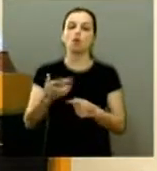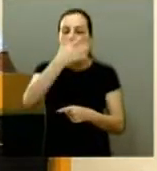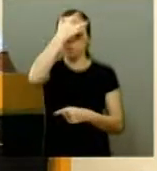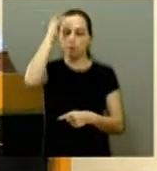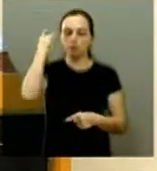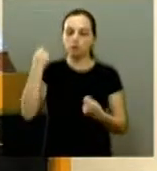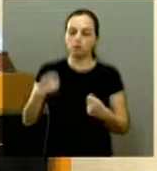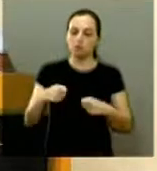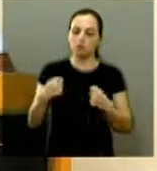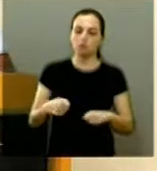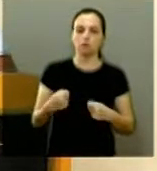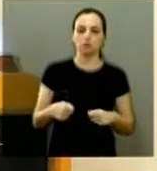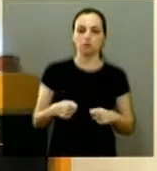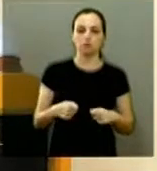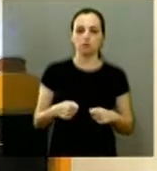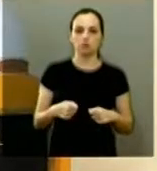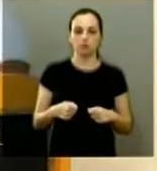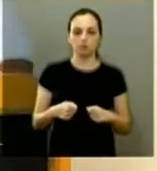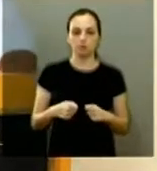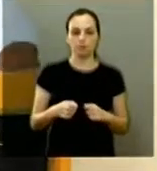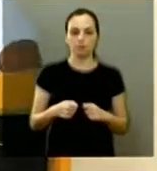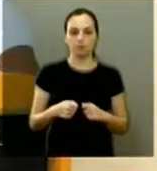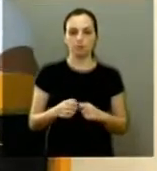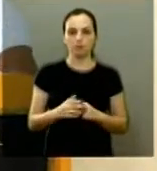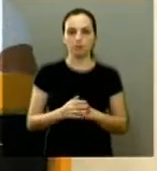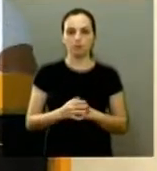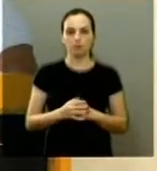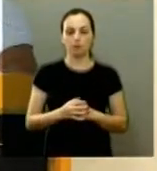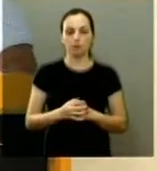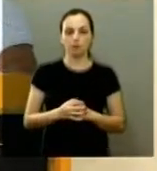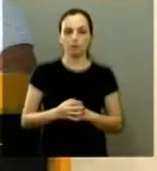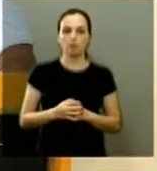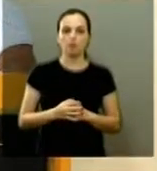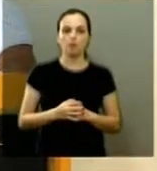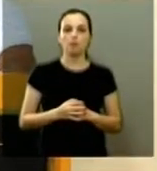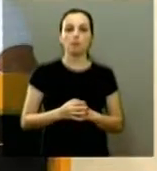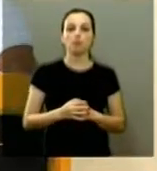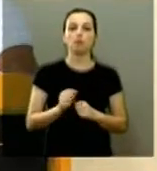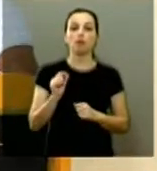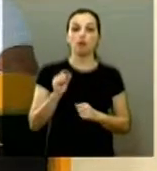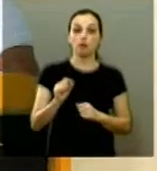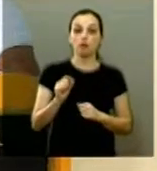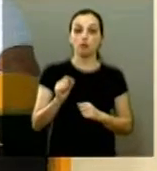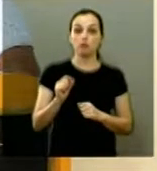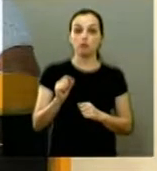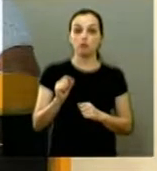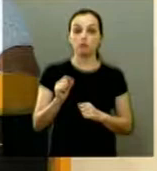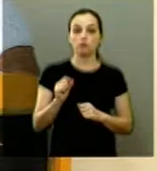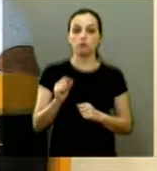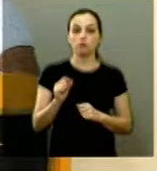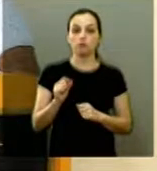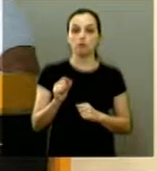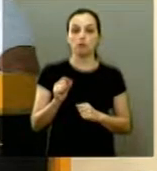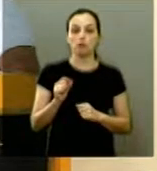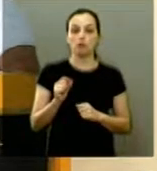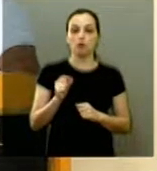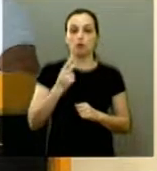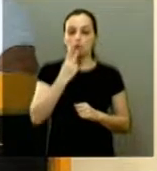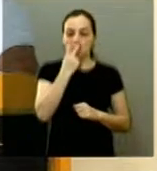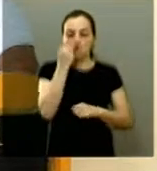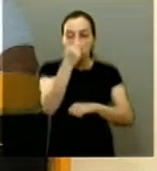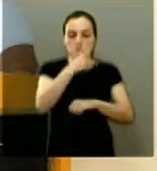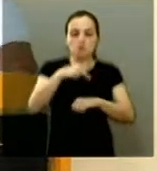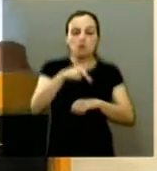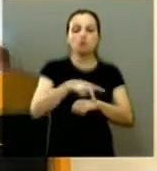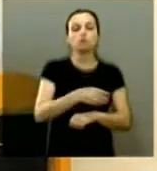de quem mais necessita mais um minuto presidente o senhor tem direito é isso que está em jogo eu acho que o país